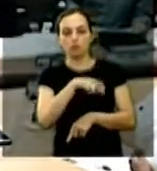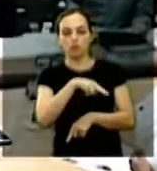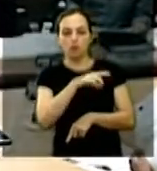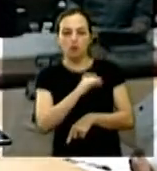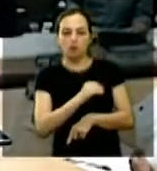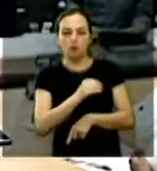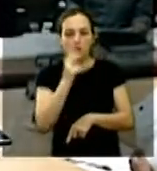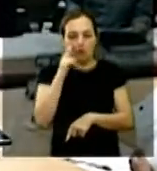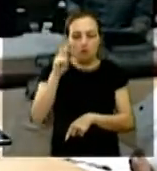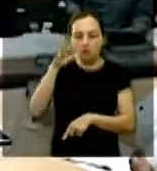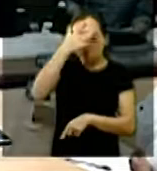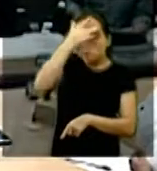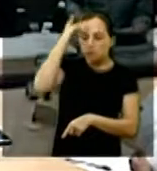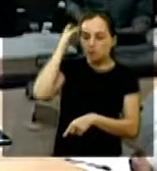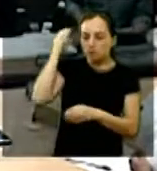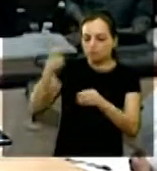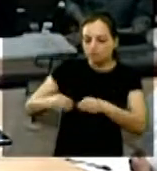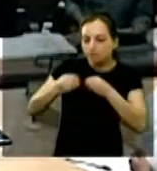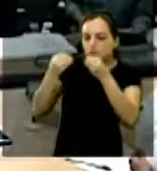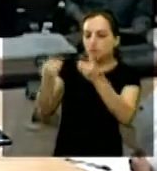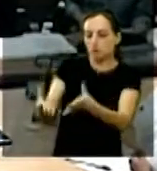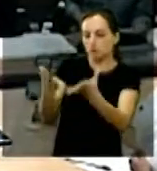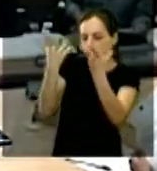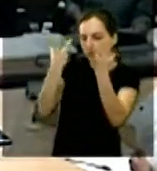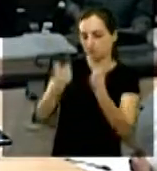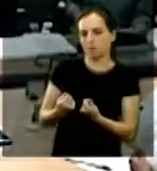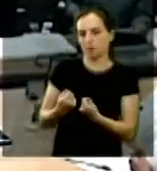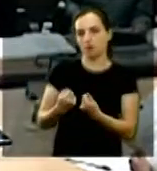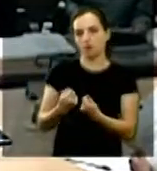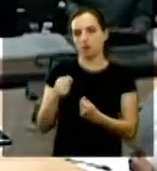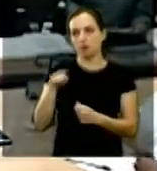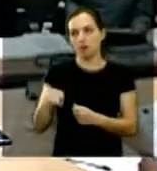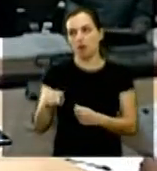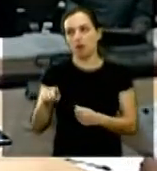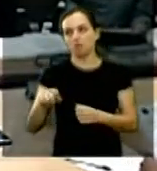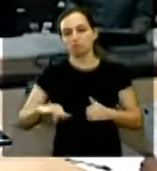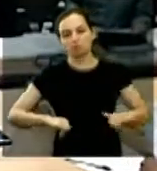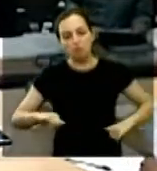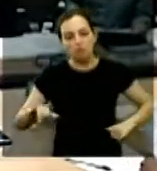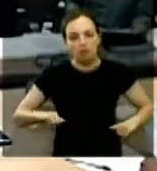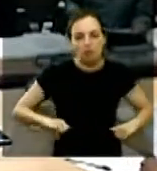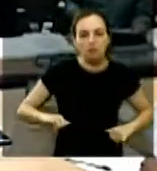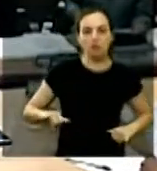animais não dava tempo de anotar placa não dava tempo de anotar nada e ali elas sofriam